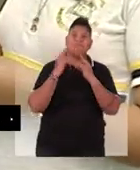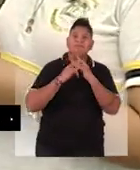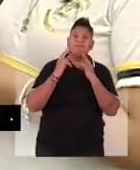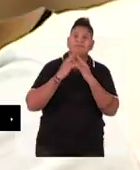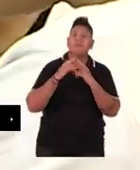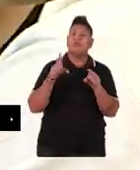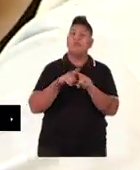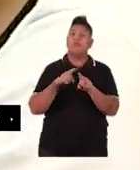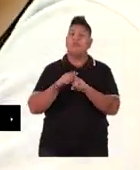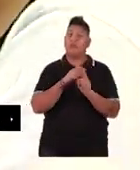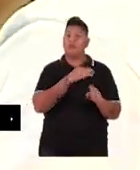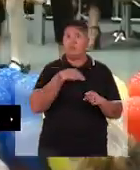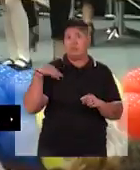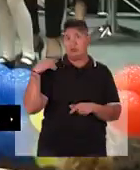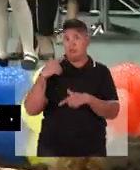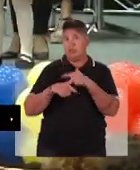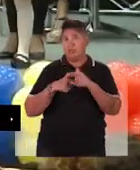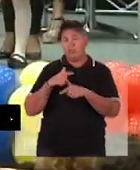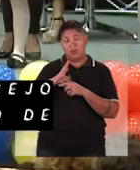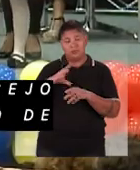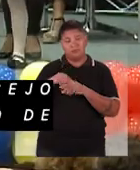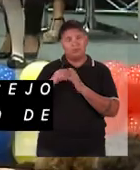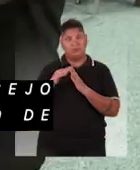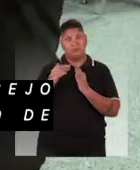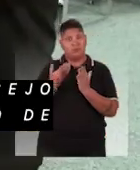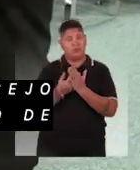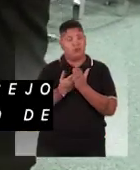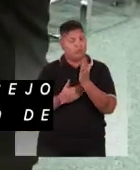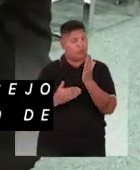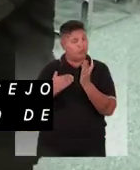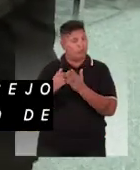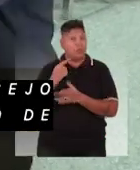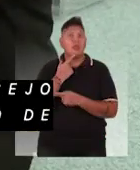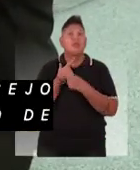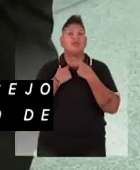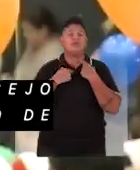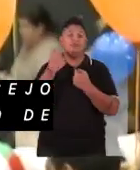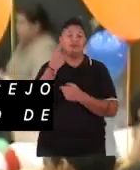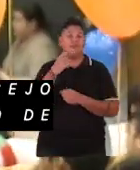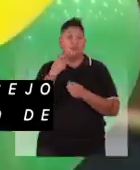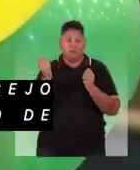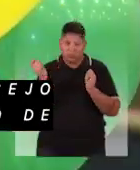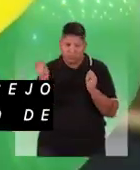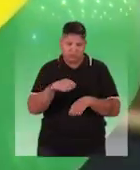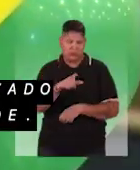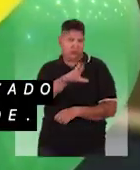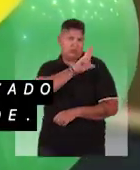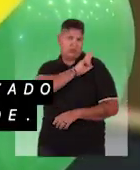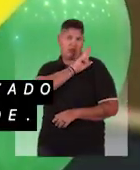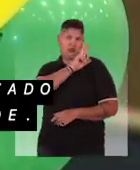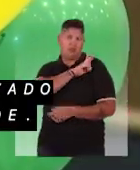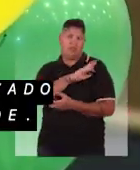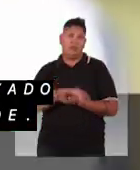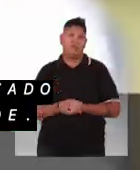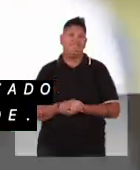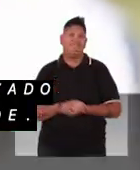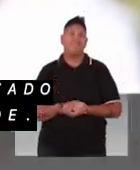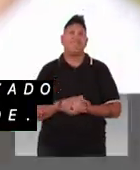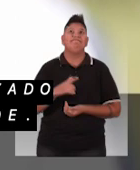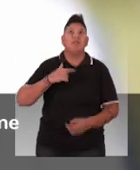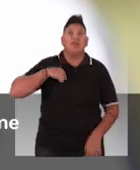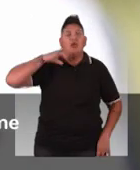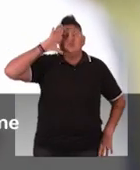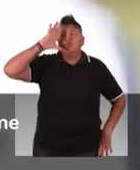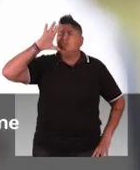e o MPT na Escola. Tudo para que o desejo do jovem no mercado de trabalho seja realizado com responsabilidade. É um